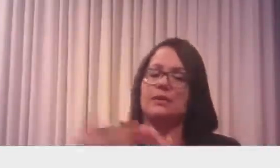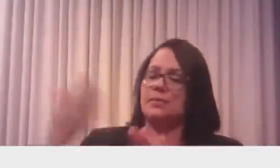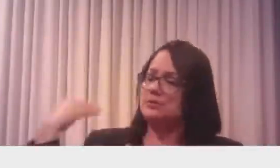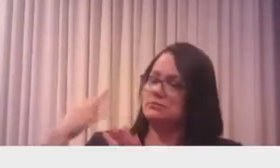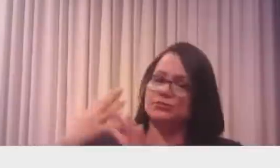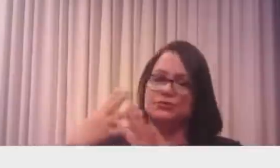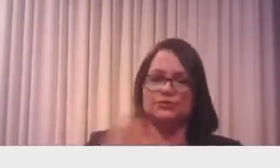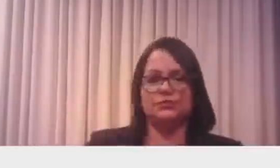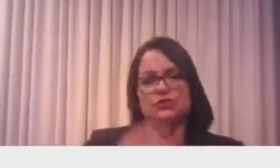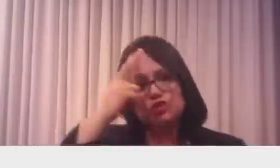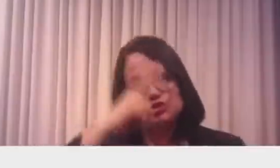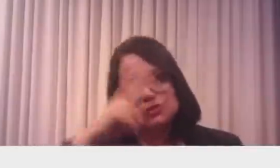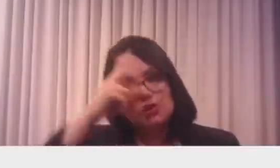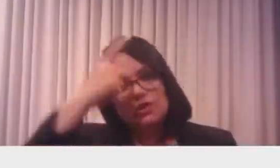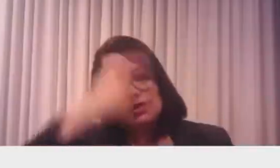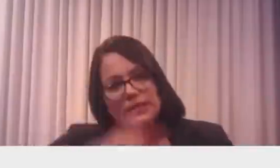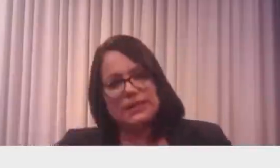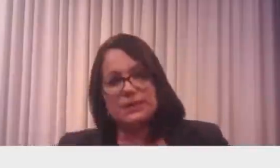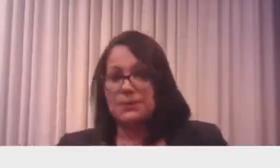Como é que aquela pessoa